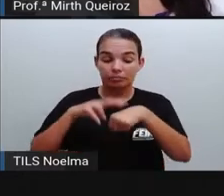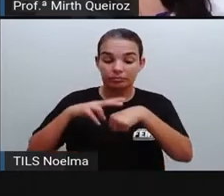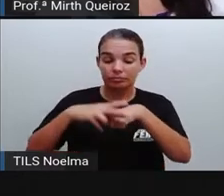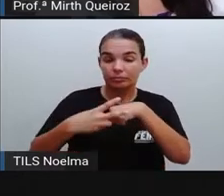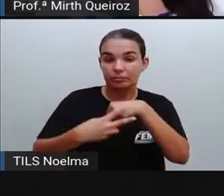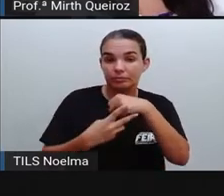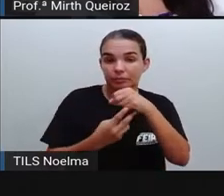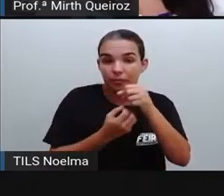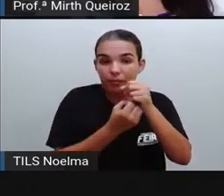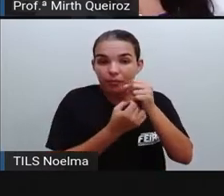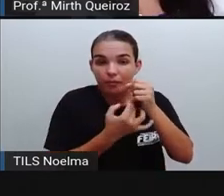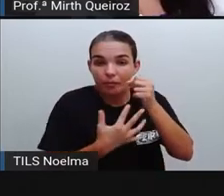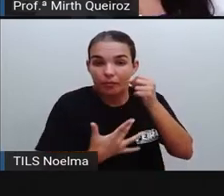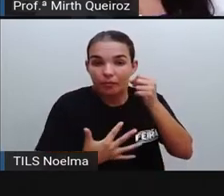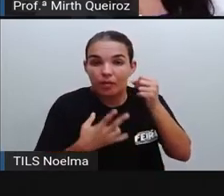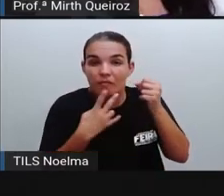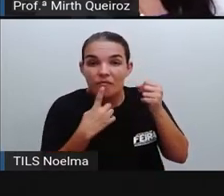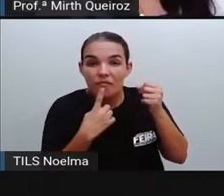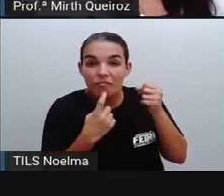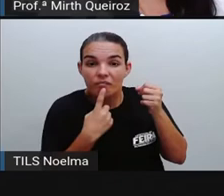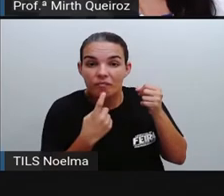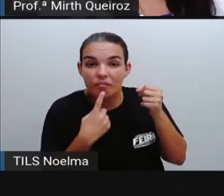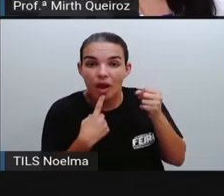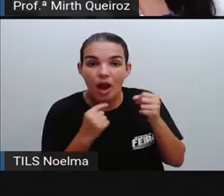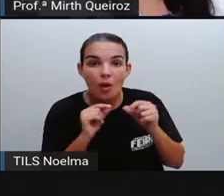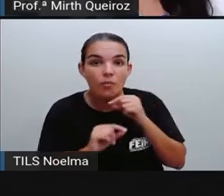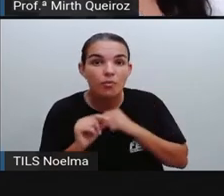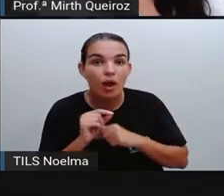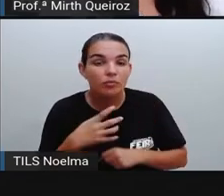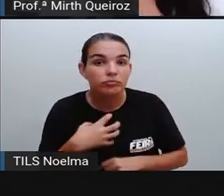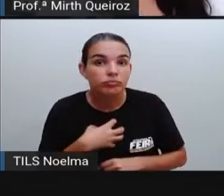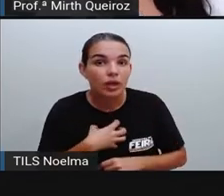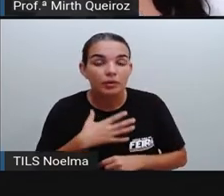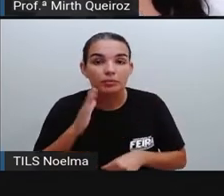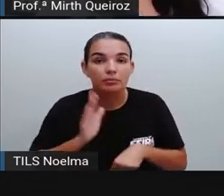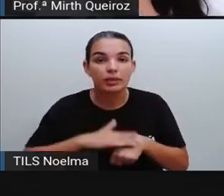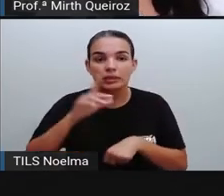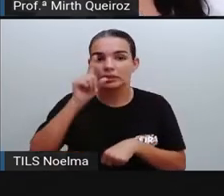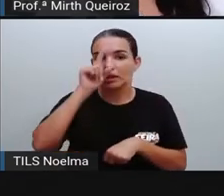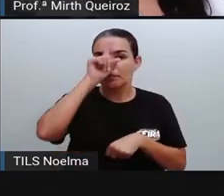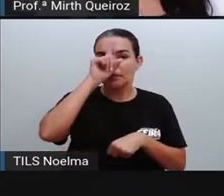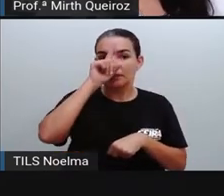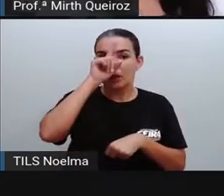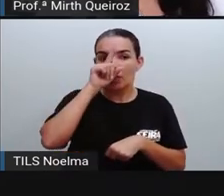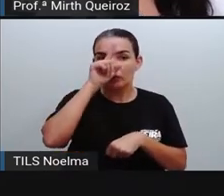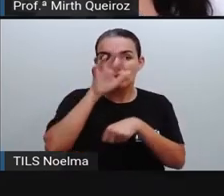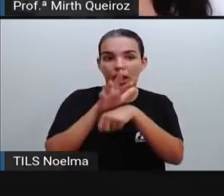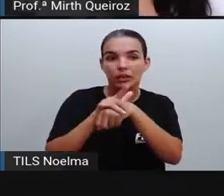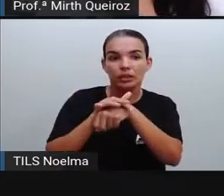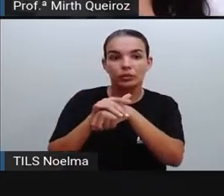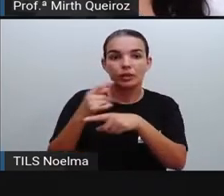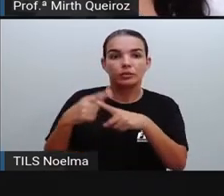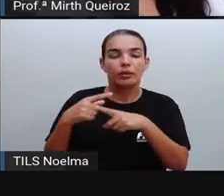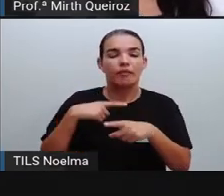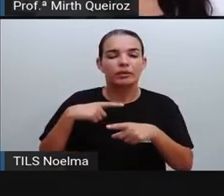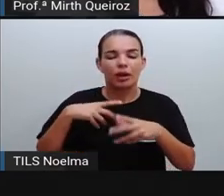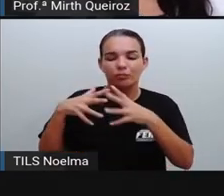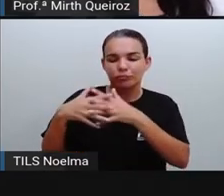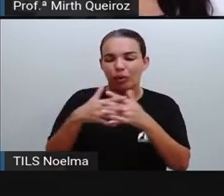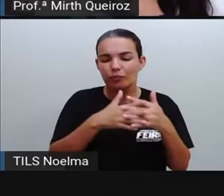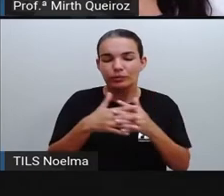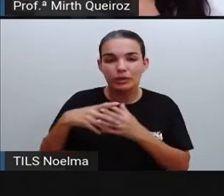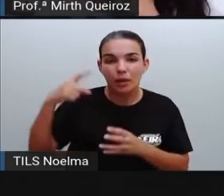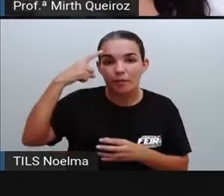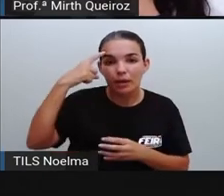uma forma mais perigosa da doença, onde vai causar confusão mental, vai